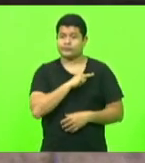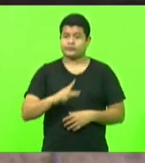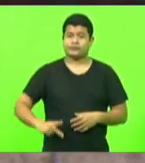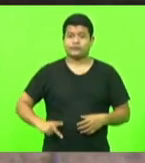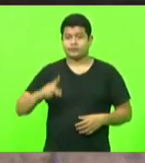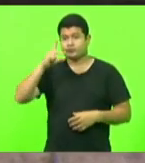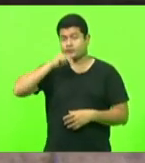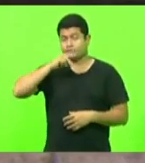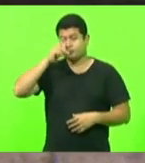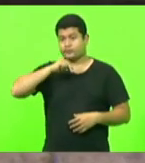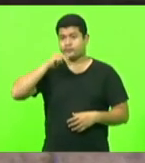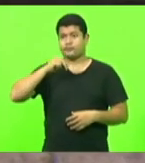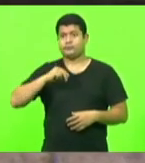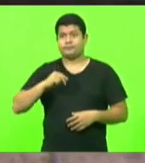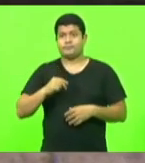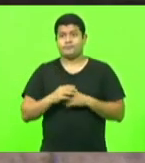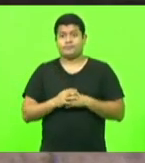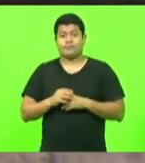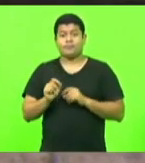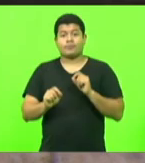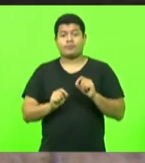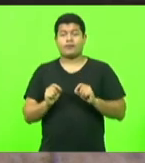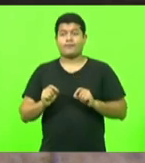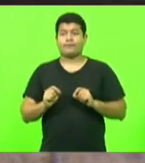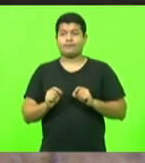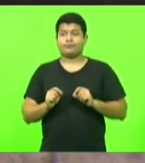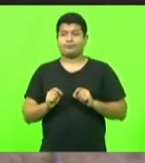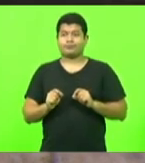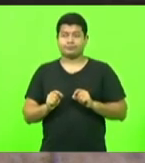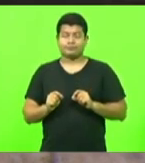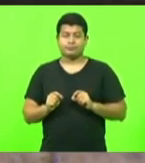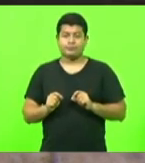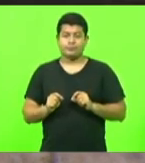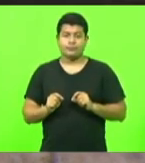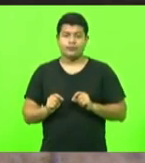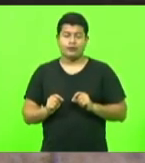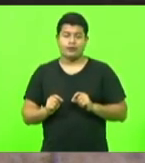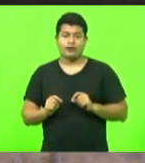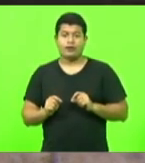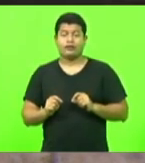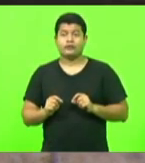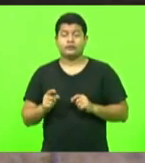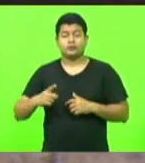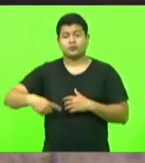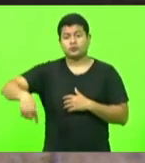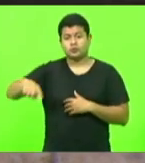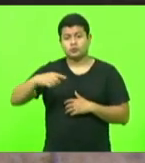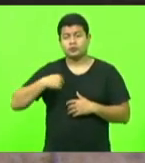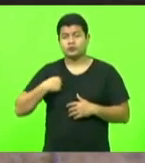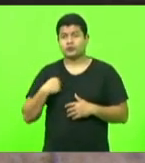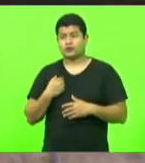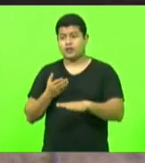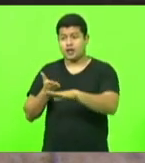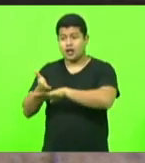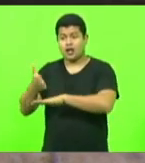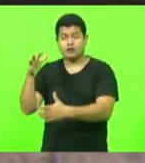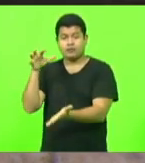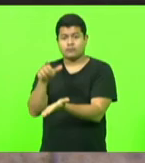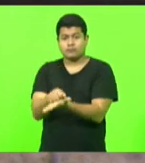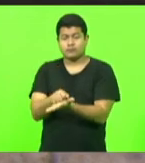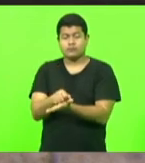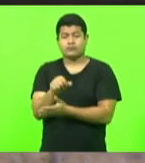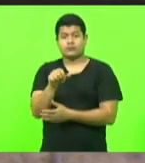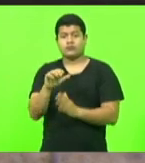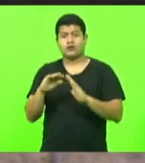conservadora, é que quando nós íamos nos matricular na escola, e eu lembro que